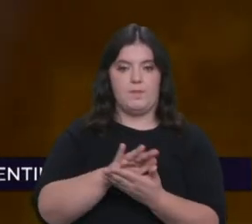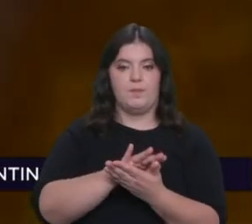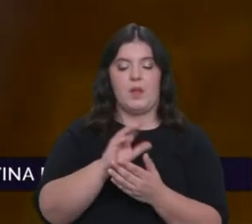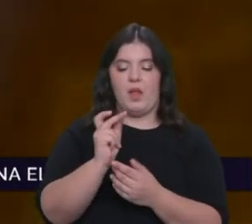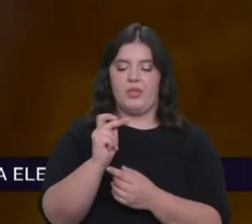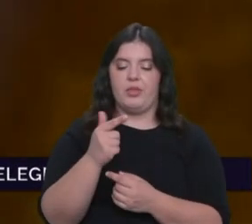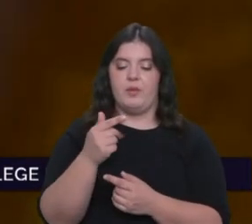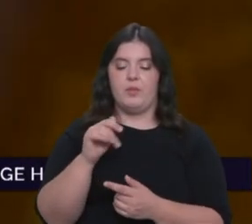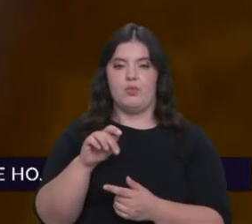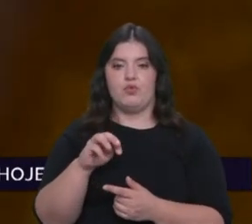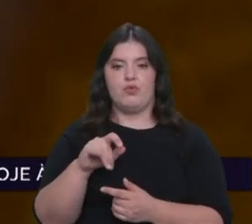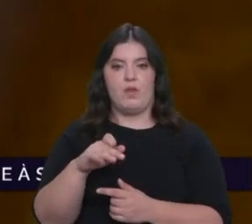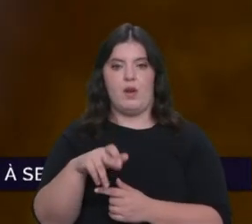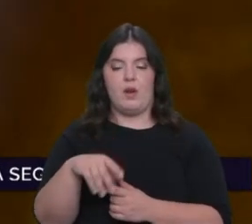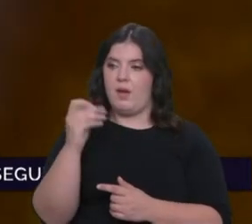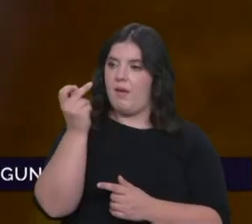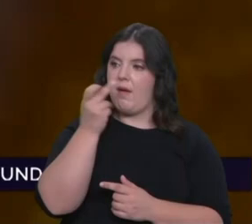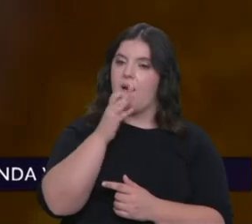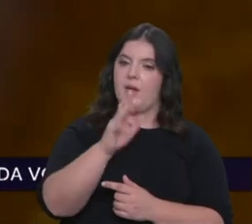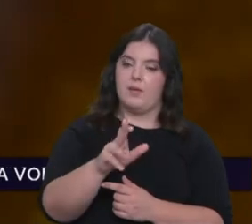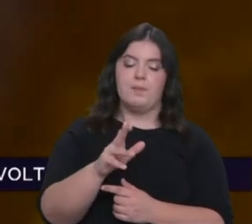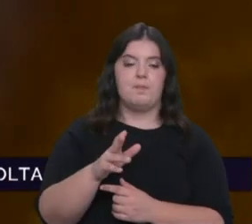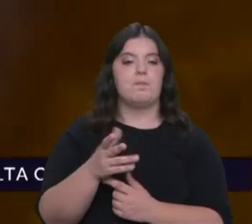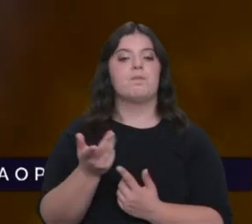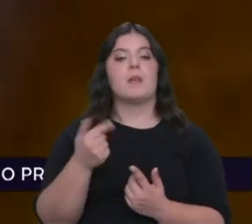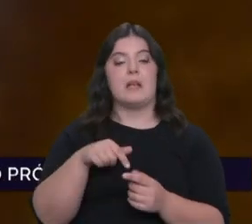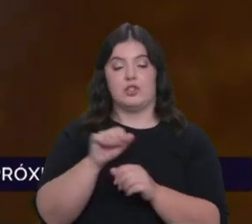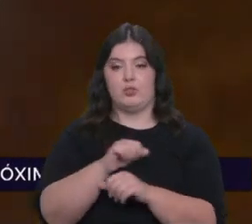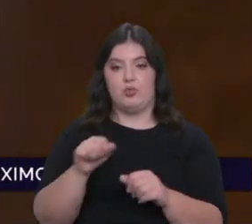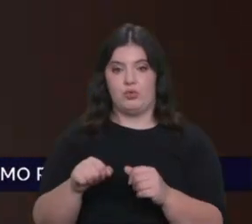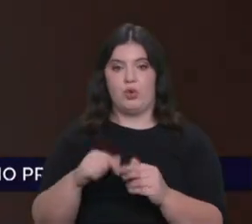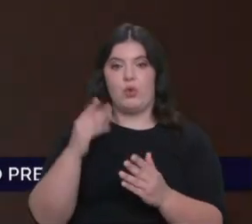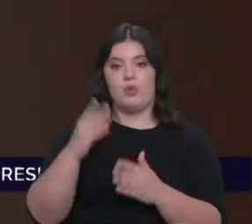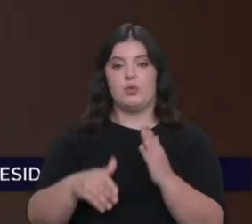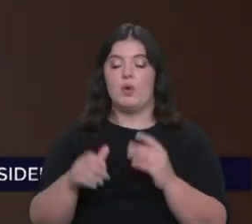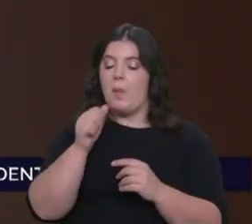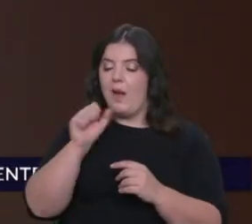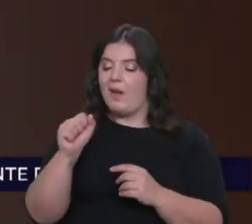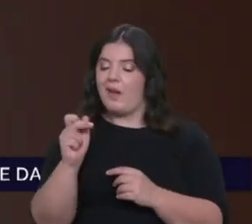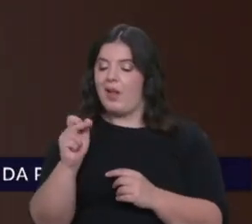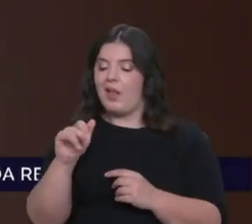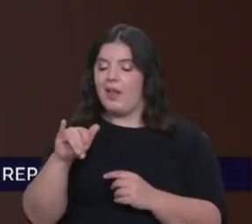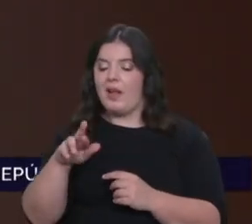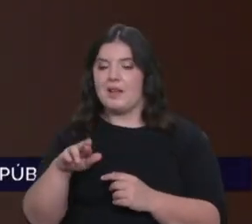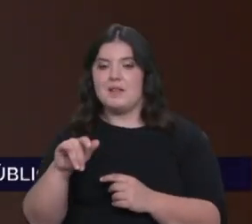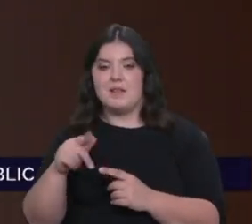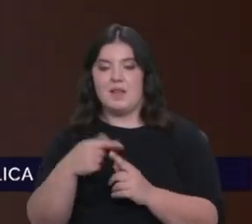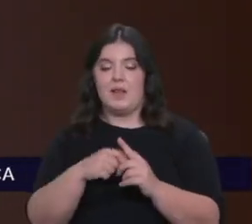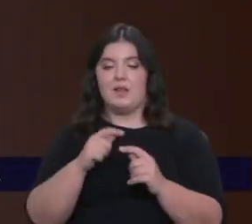extraordinário, José? Porque esta explosão deu-se numa galáxia que está a cerca de 2 mil